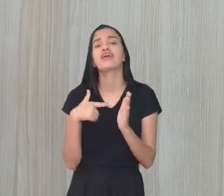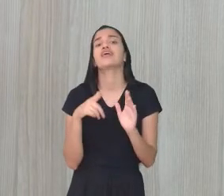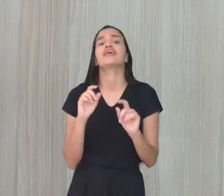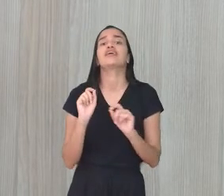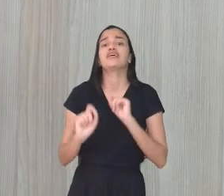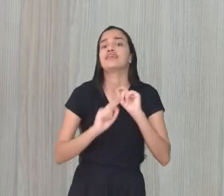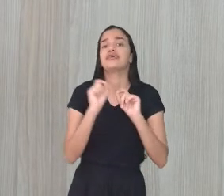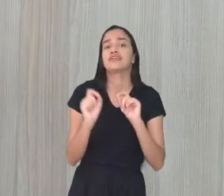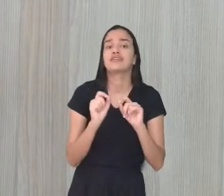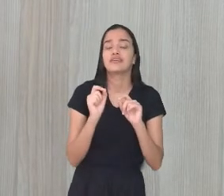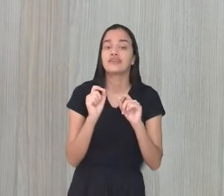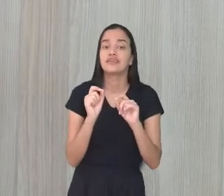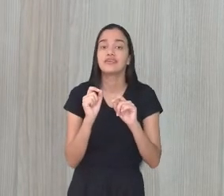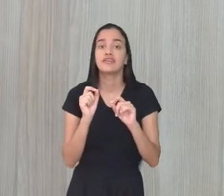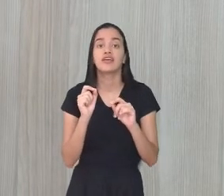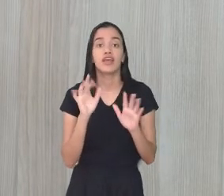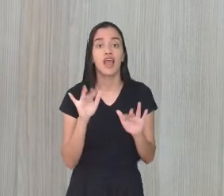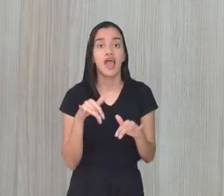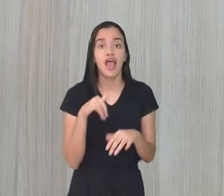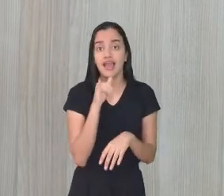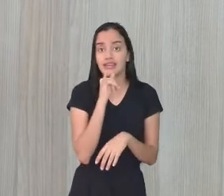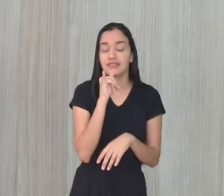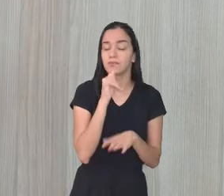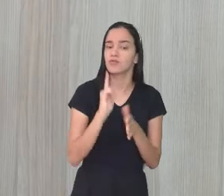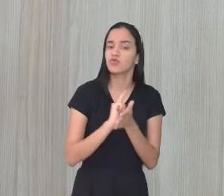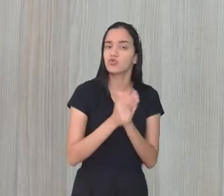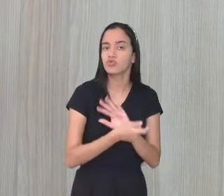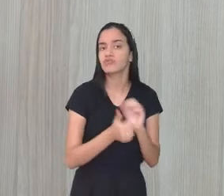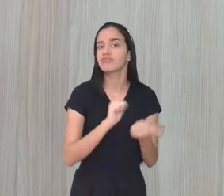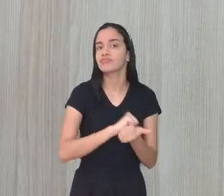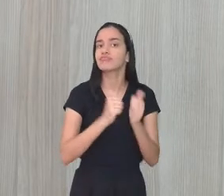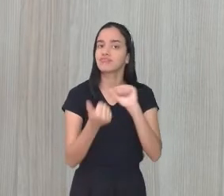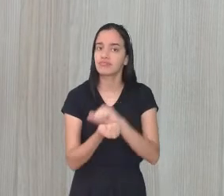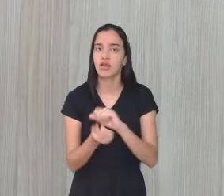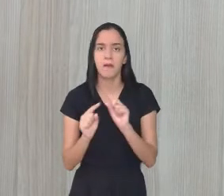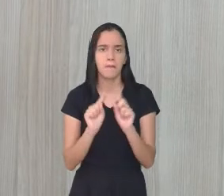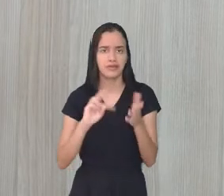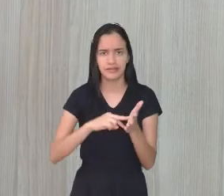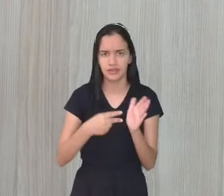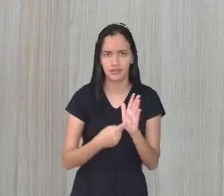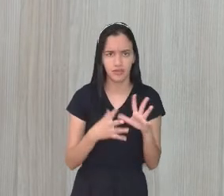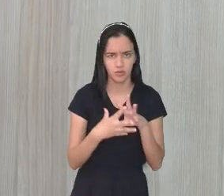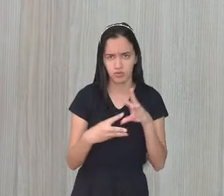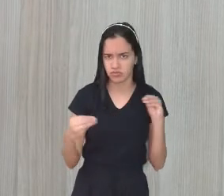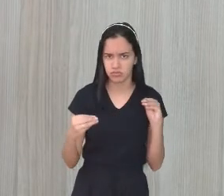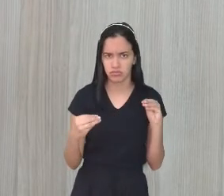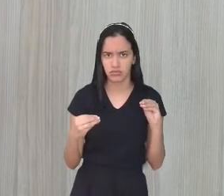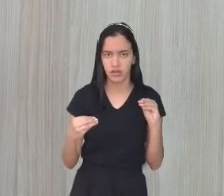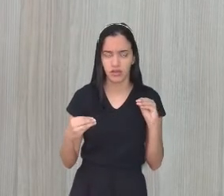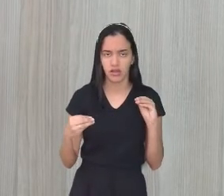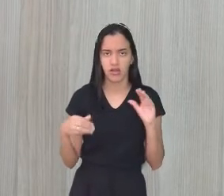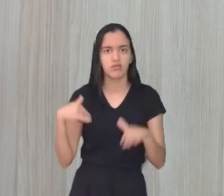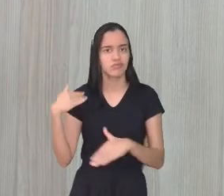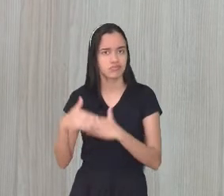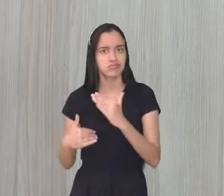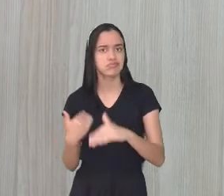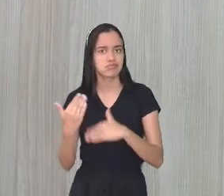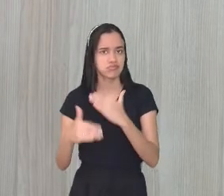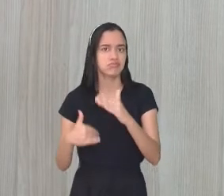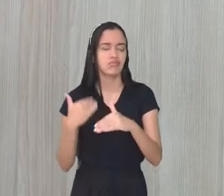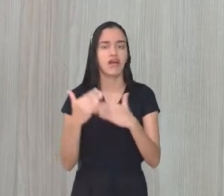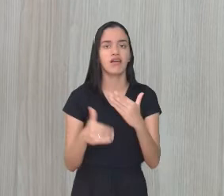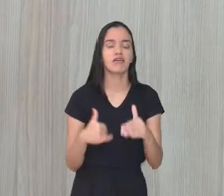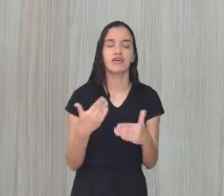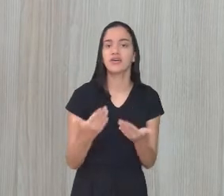circula. Então, assim, os gêneros, eles vão se adaptando, mas não significa que eles vão sumindo ao longo do tempo, né? A gente poderia facilmente